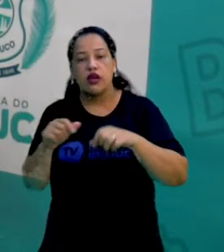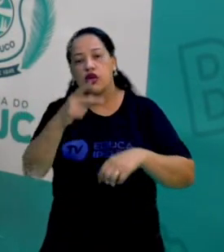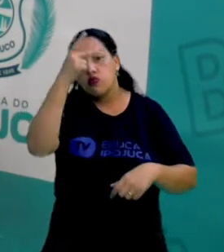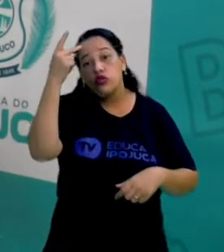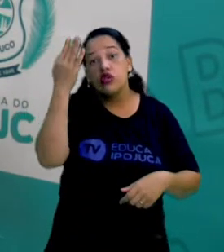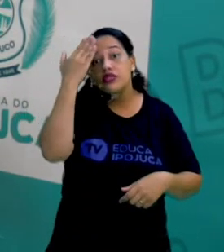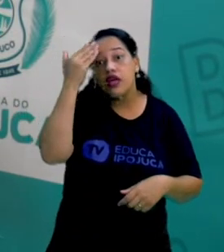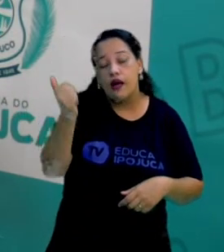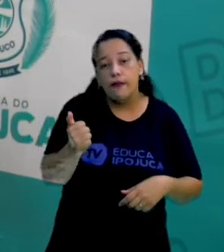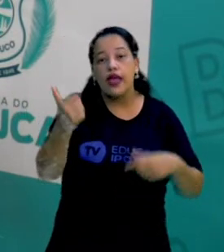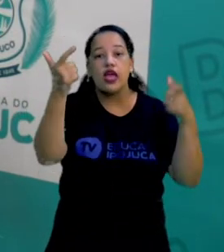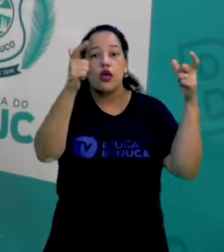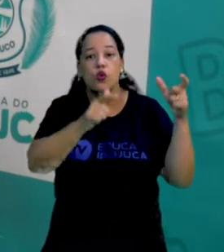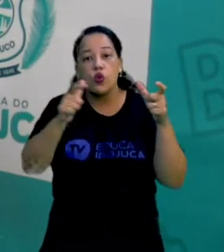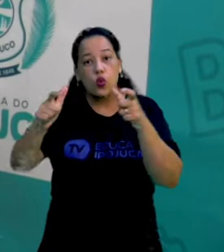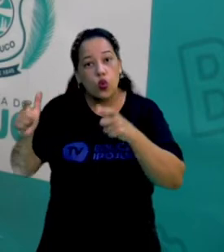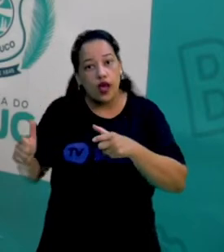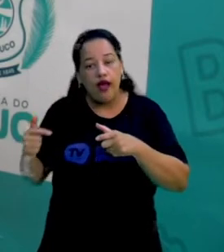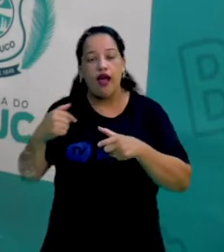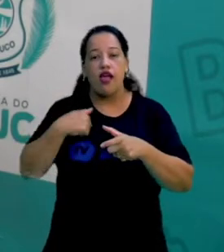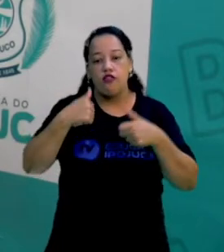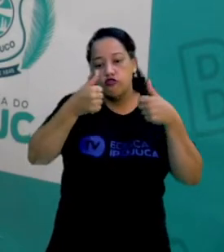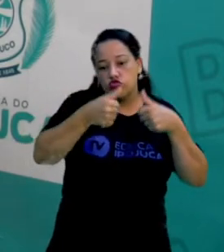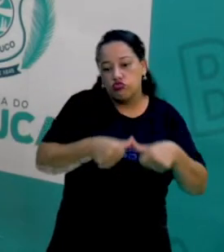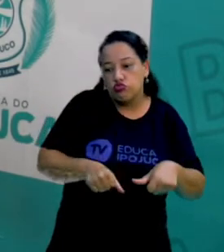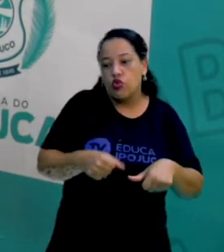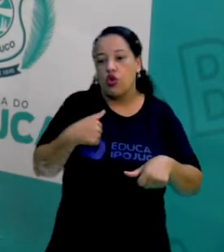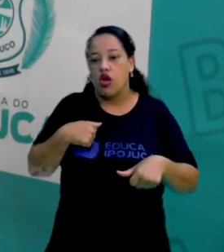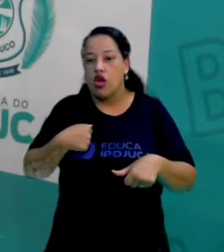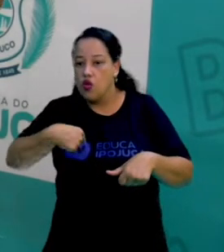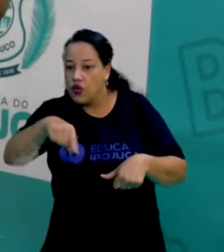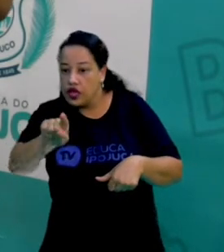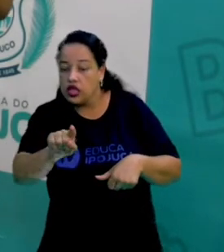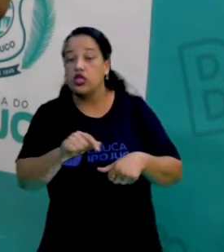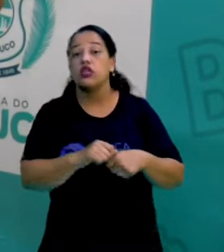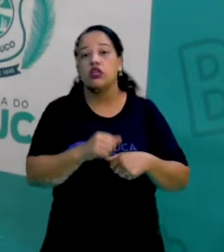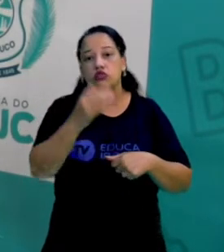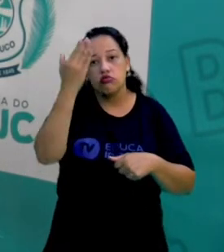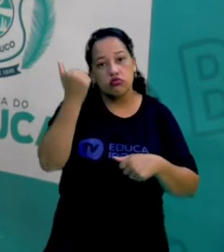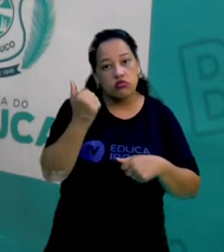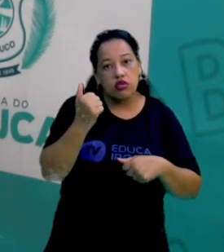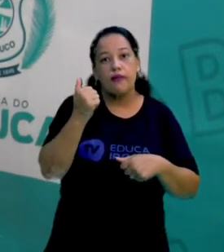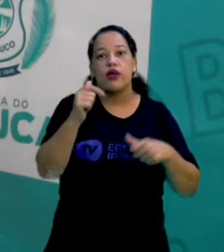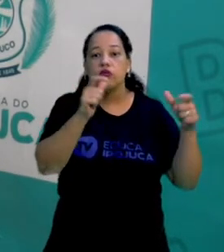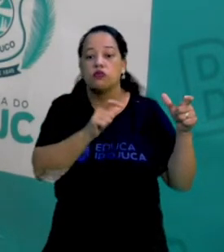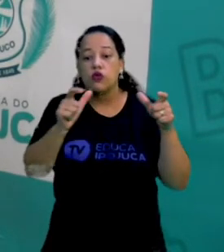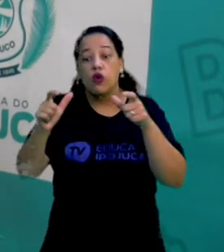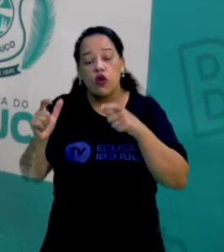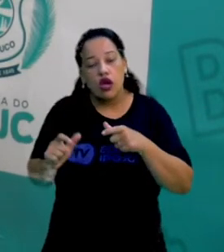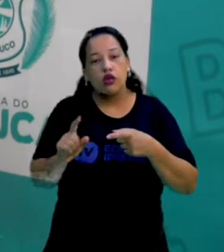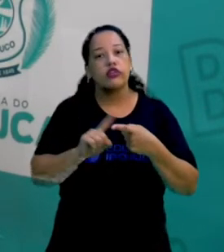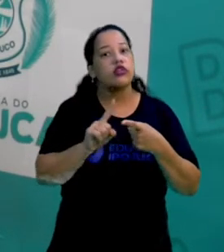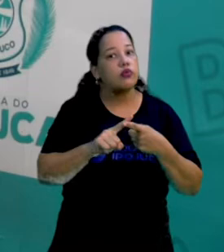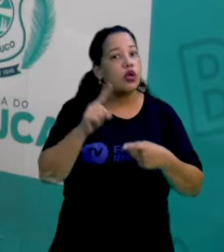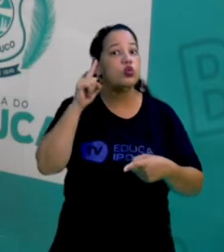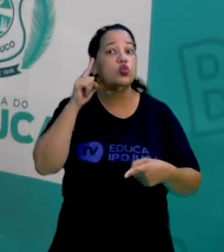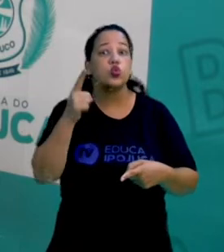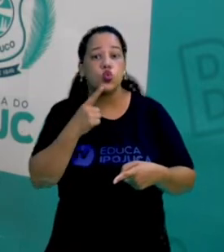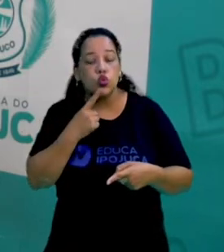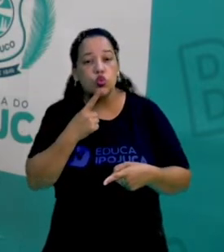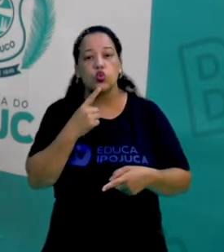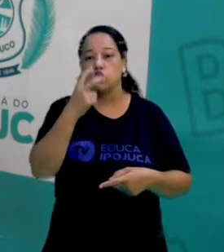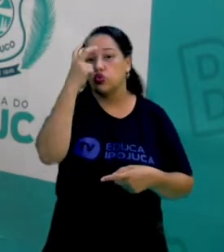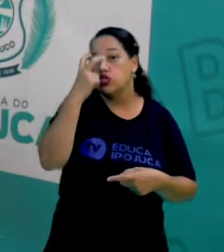em que locais elas estão, para que locais elas irão. É a questão dos surdos, dos